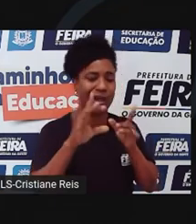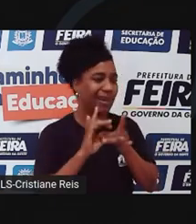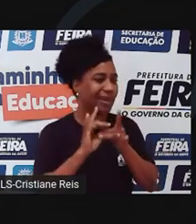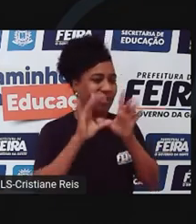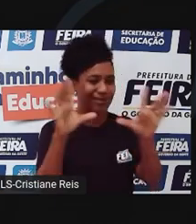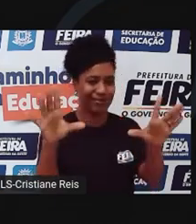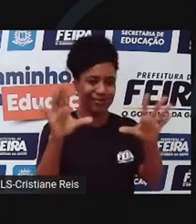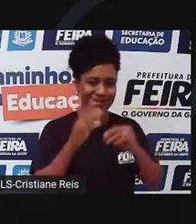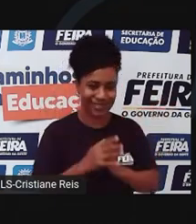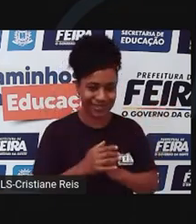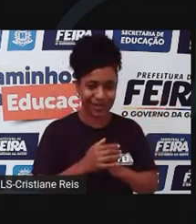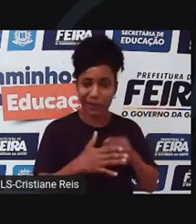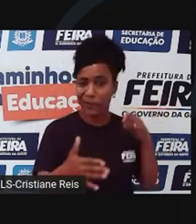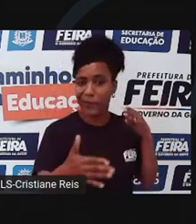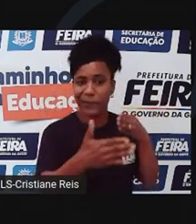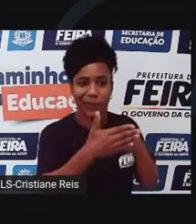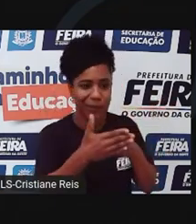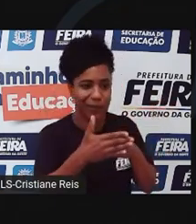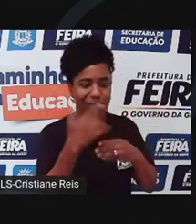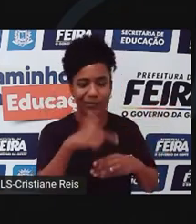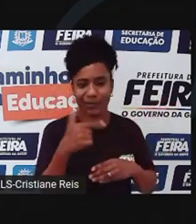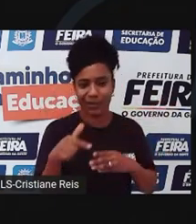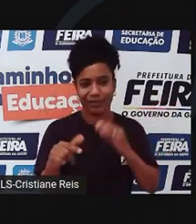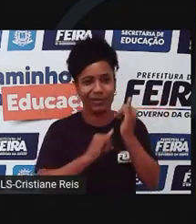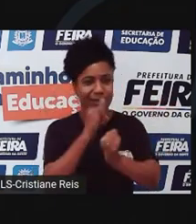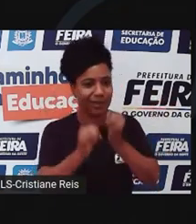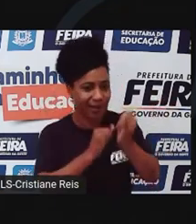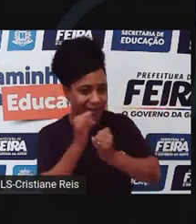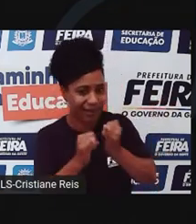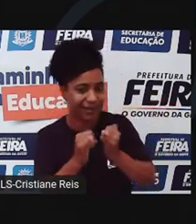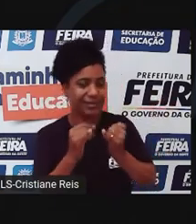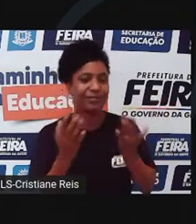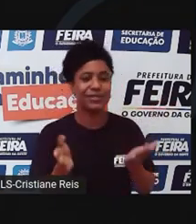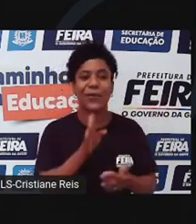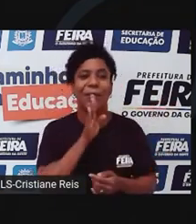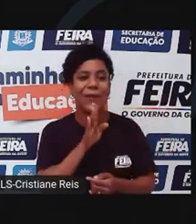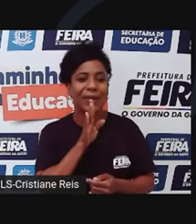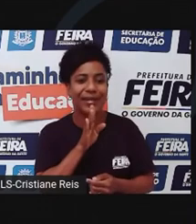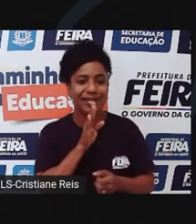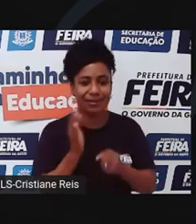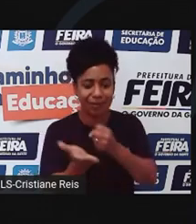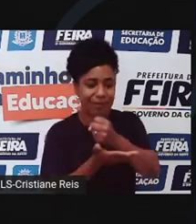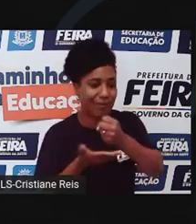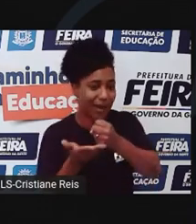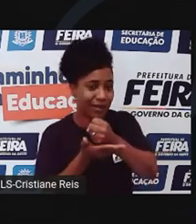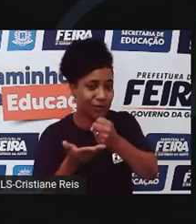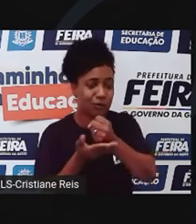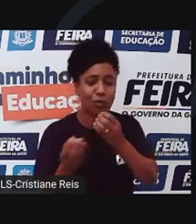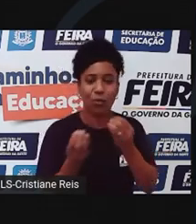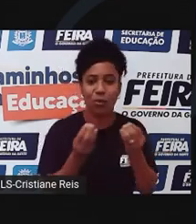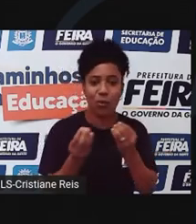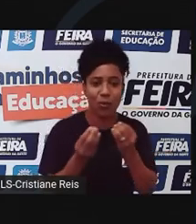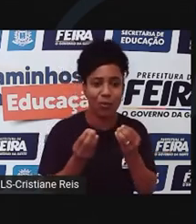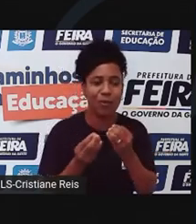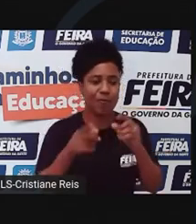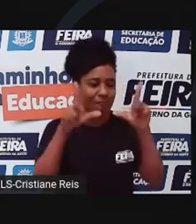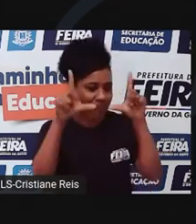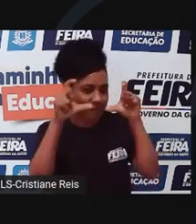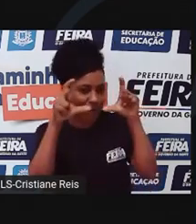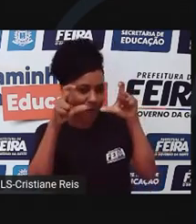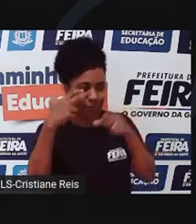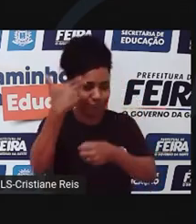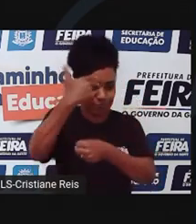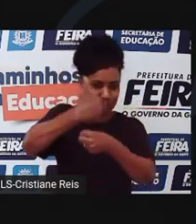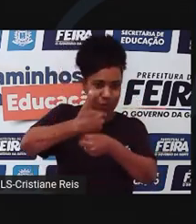você tenha acesso à internet e um conhecimento muito básico de como operar as ferramentas digitais, você